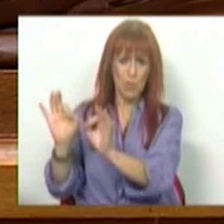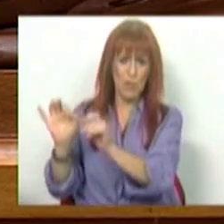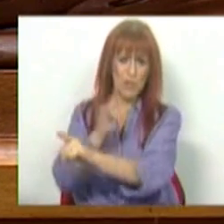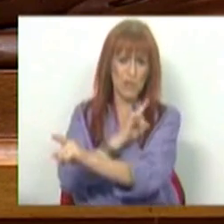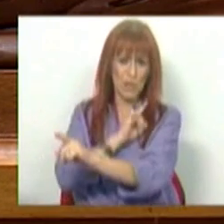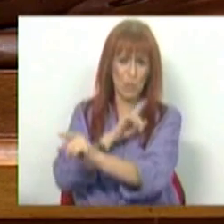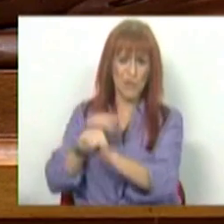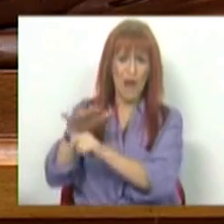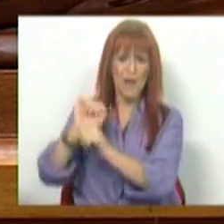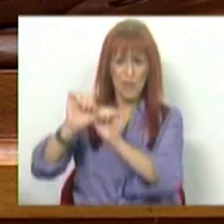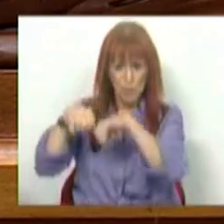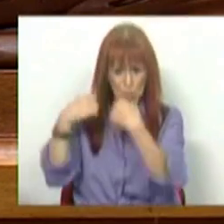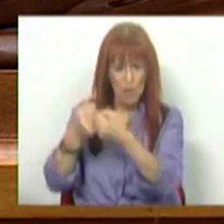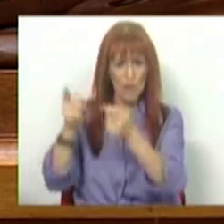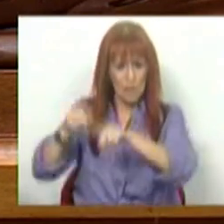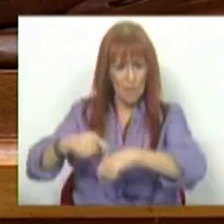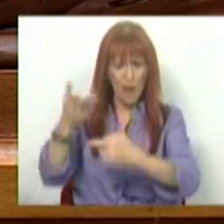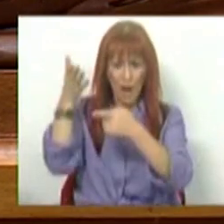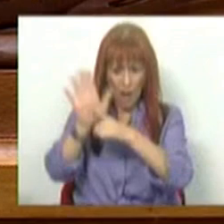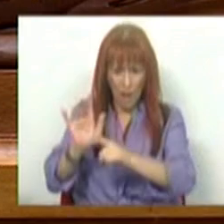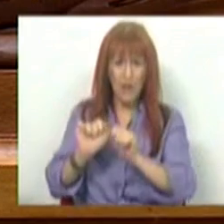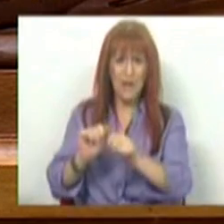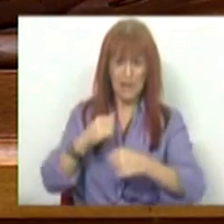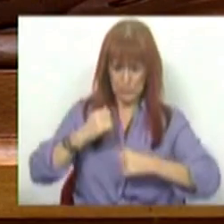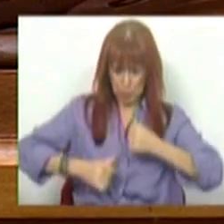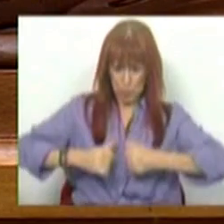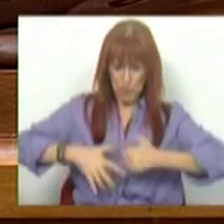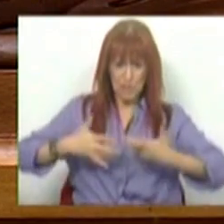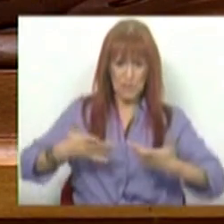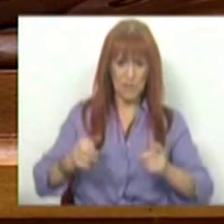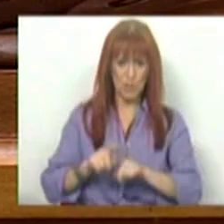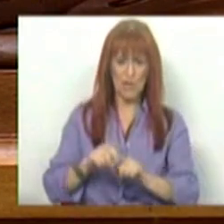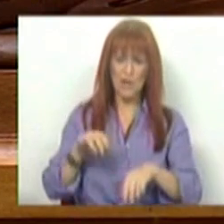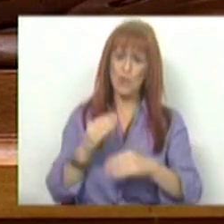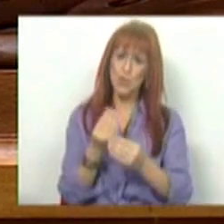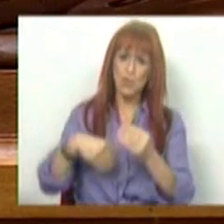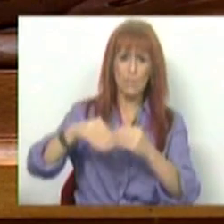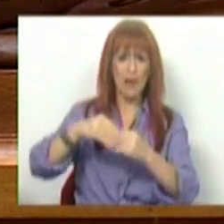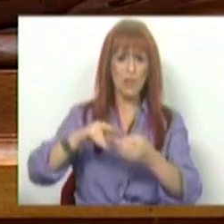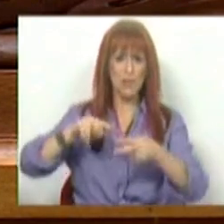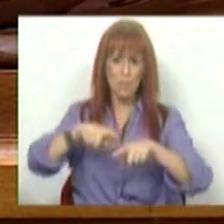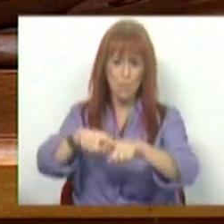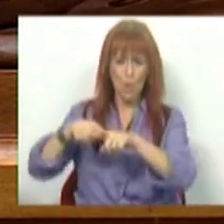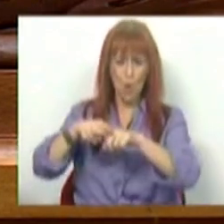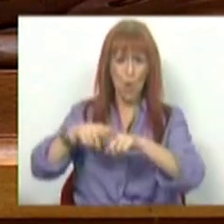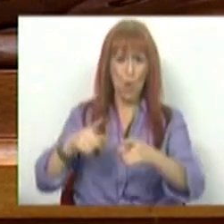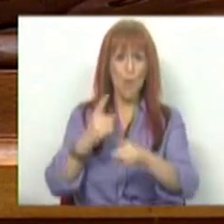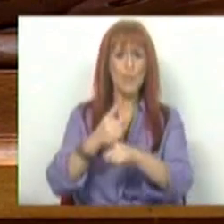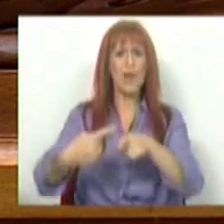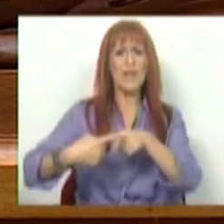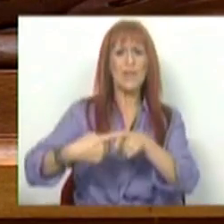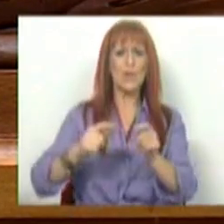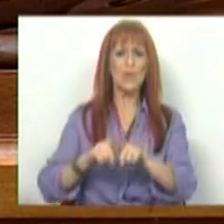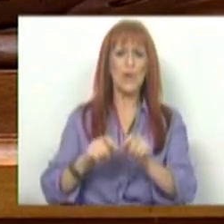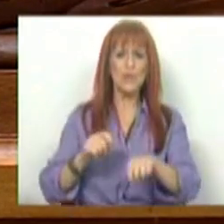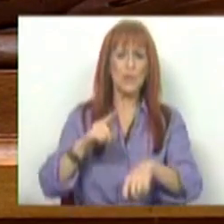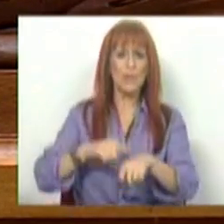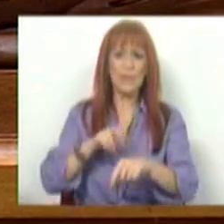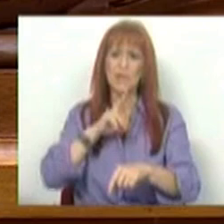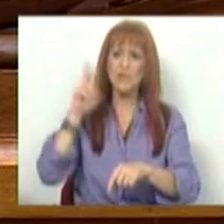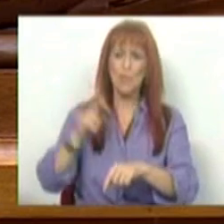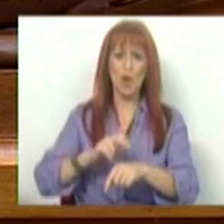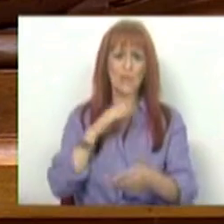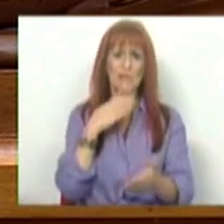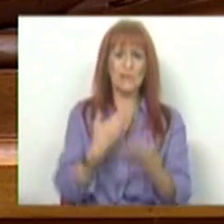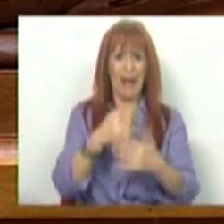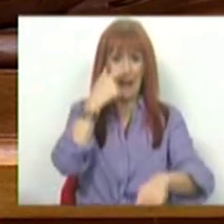e da área social, nomeadamente nas cirurgias e nos meios complementares de diagnóstico, pois o que interessa é o diente e o tempo de resposta